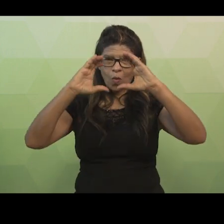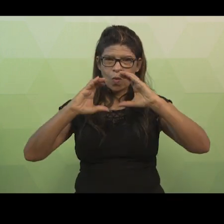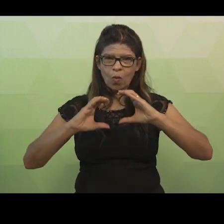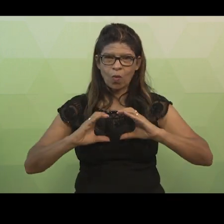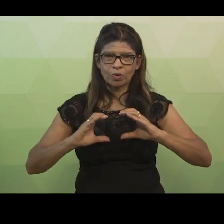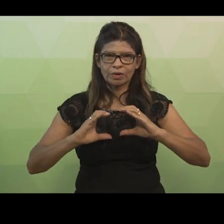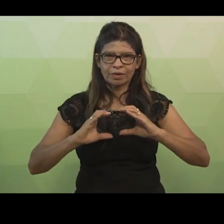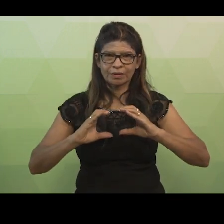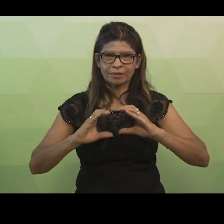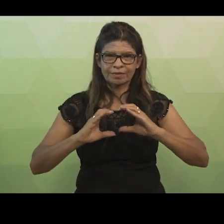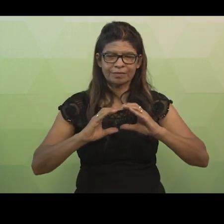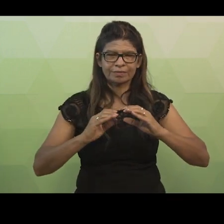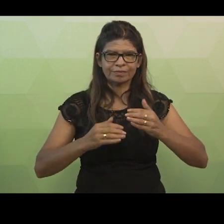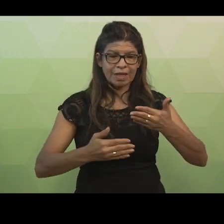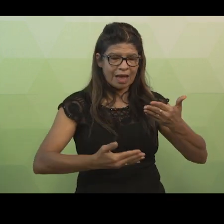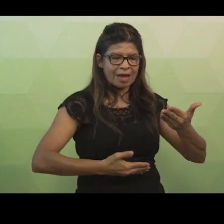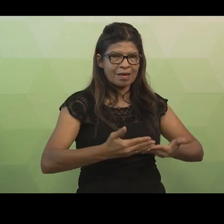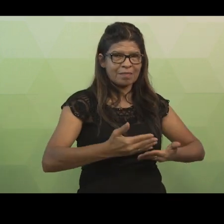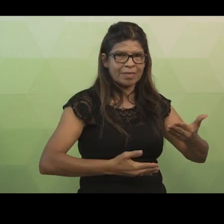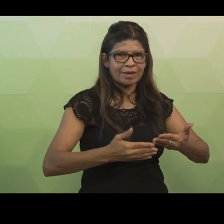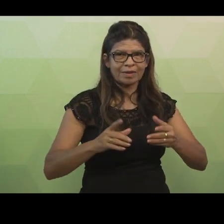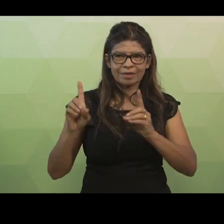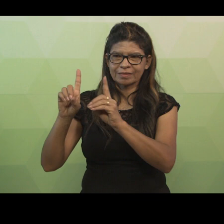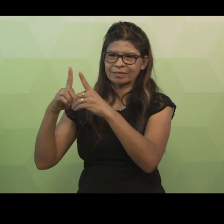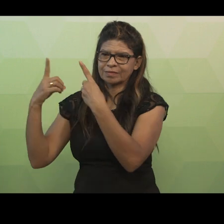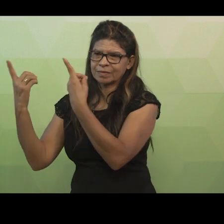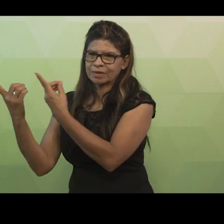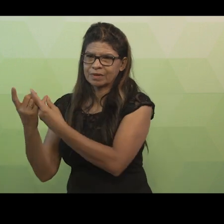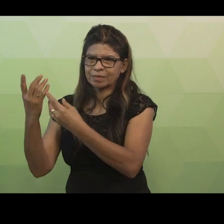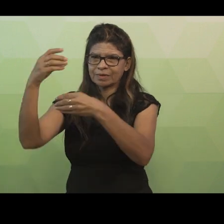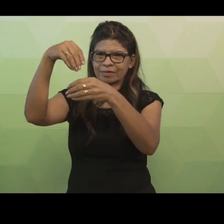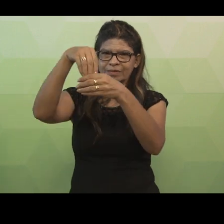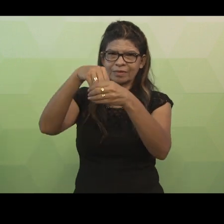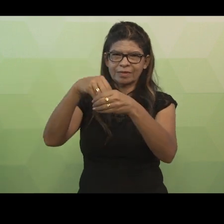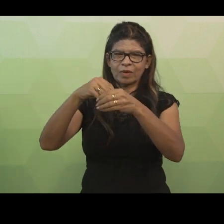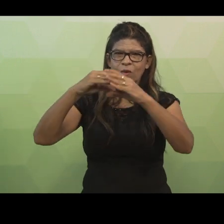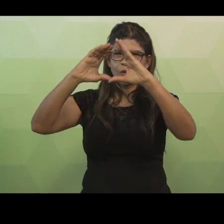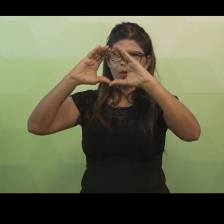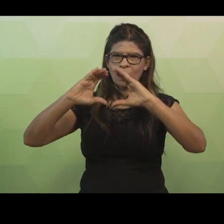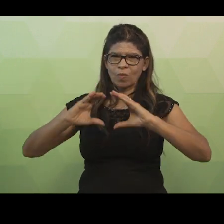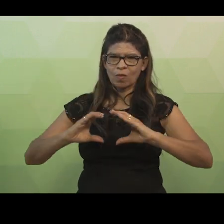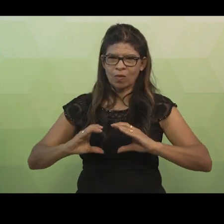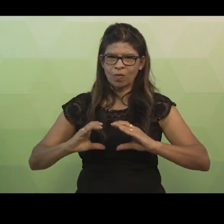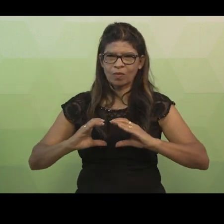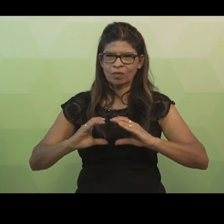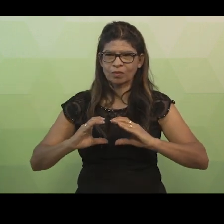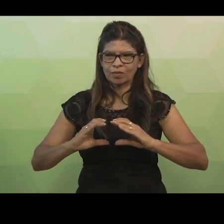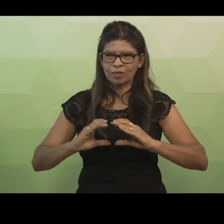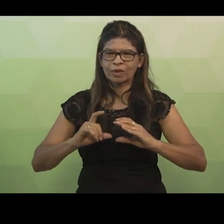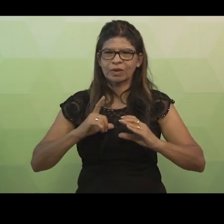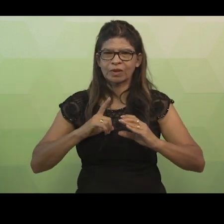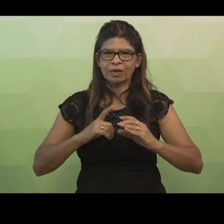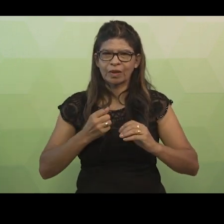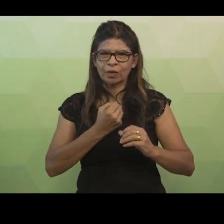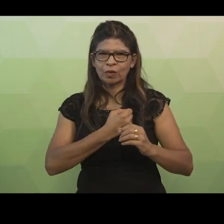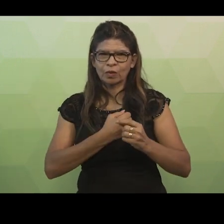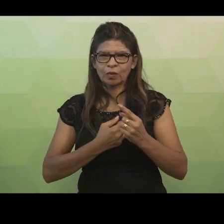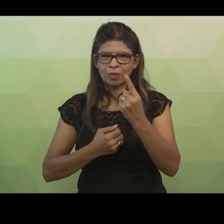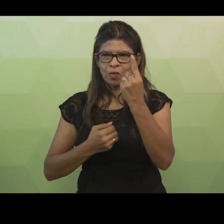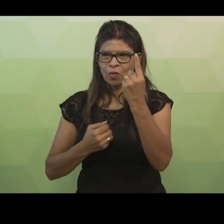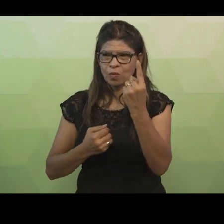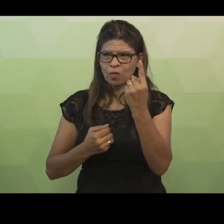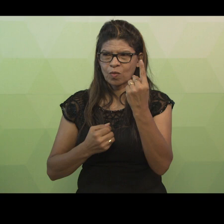Podemos observar a presença do número 1 próximo à entidade empregado e à entidade departamento. Isso significa